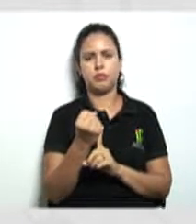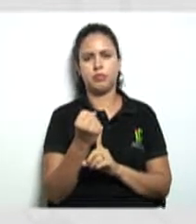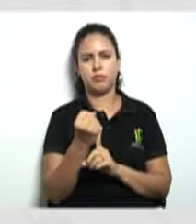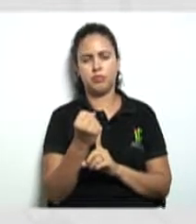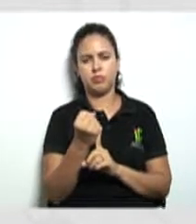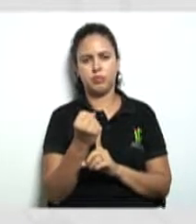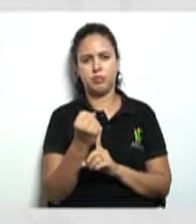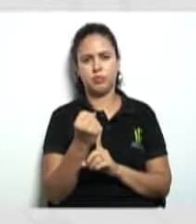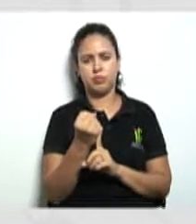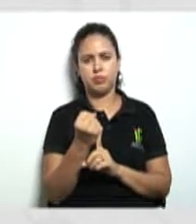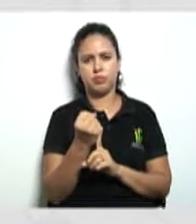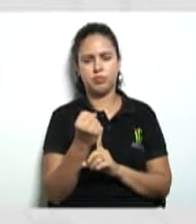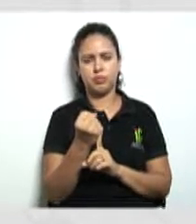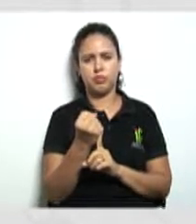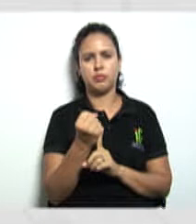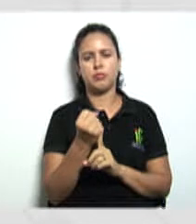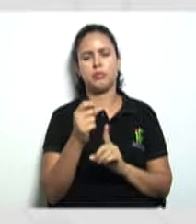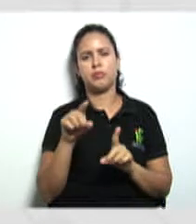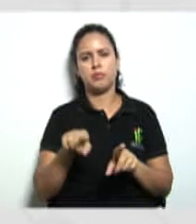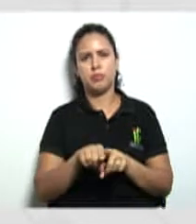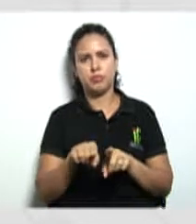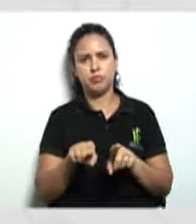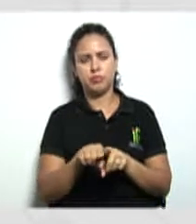profissão e residência